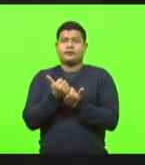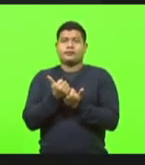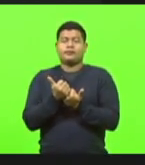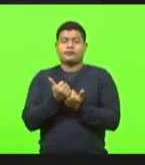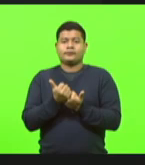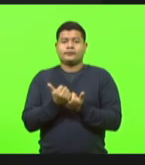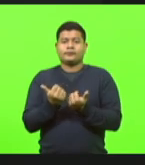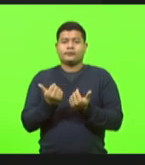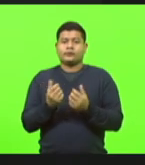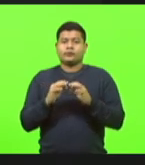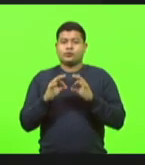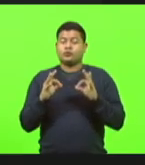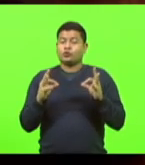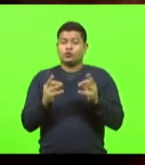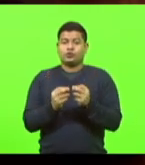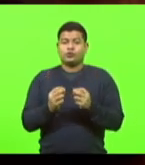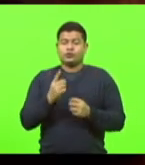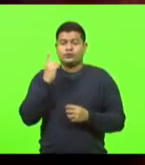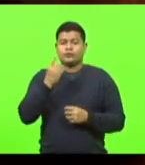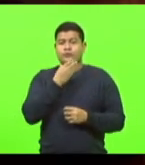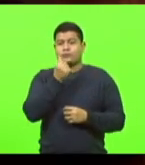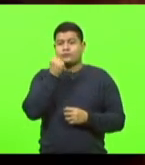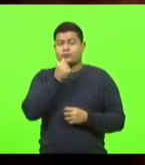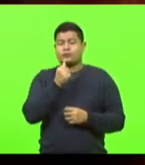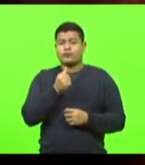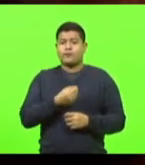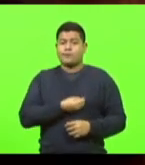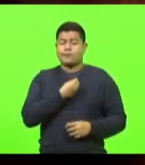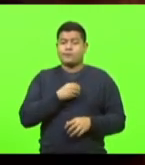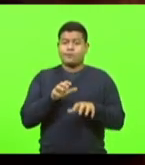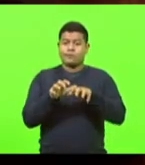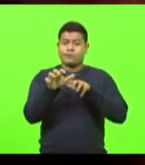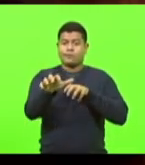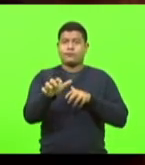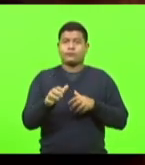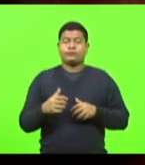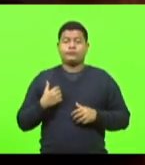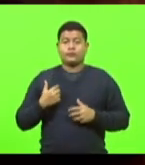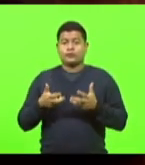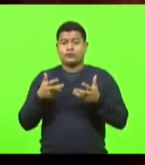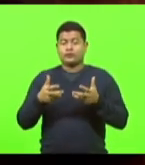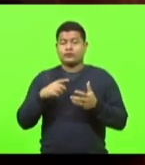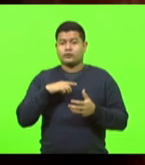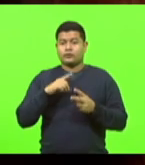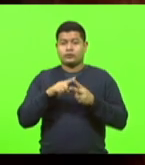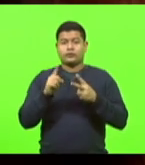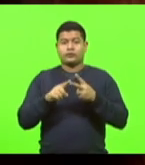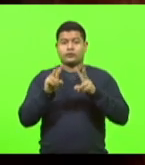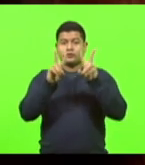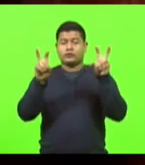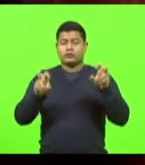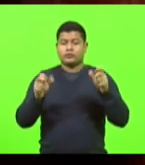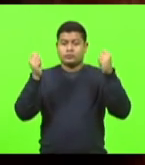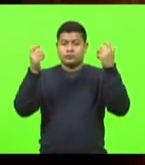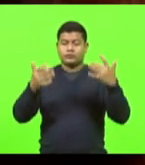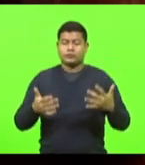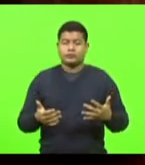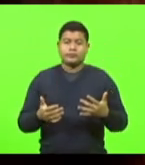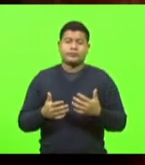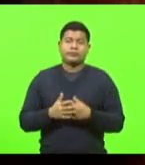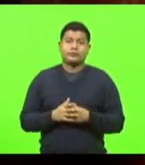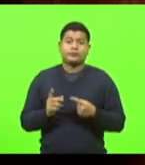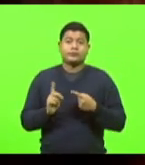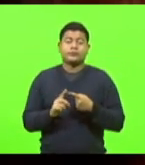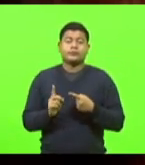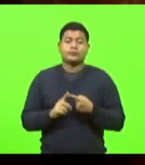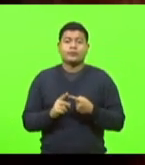deputadas que estão nos ouvindo. Eu tenho dois assuntos, na realidade, para tratar. Primeiro,